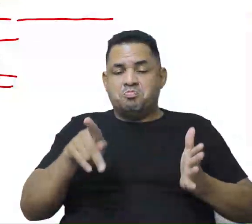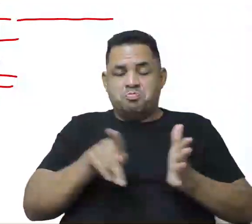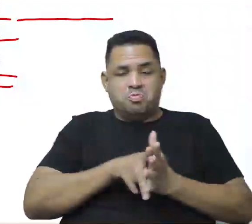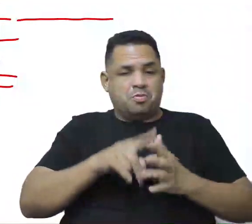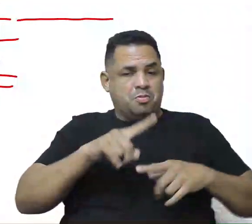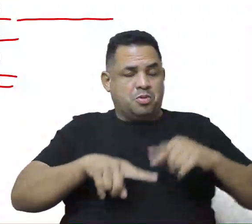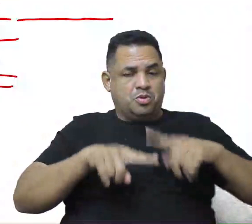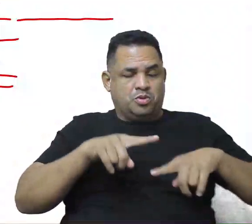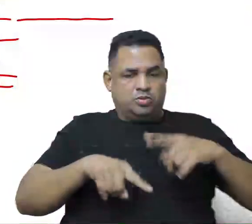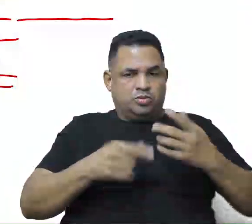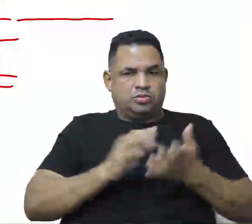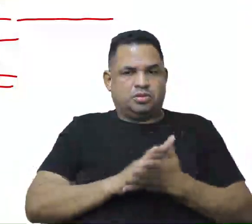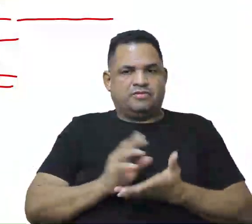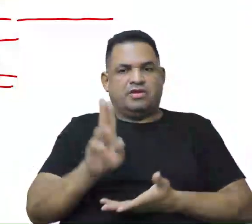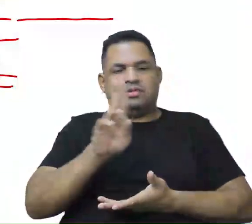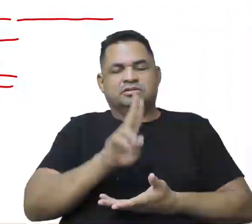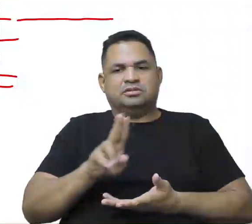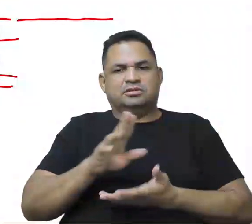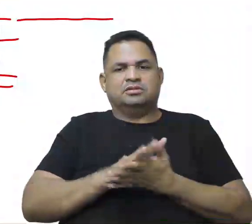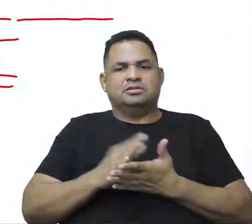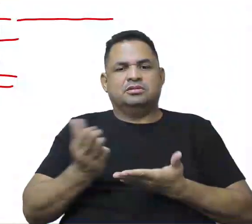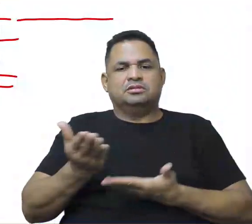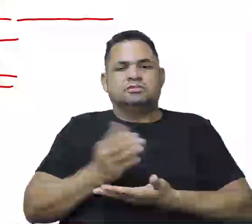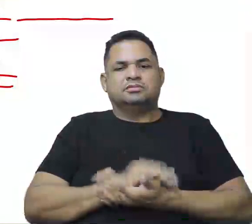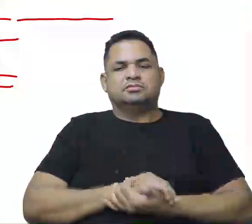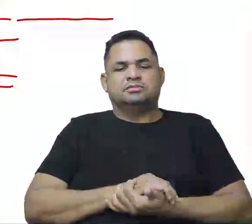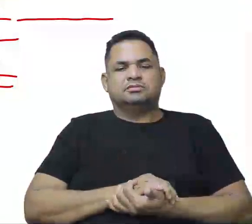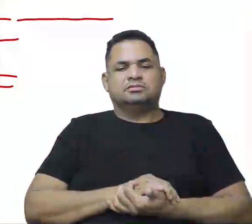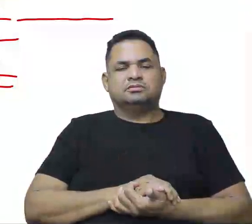vai consumir, né? Essa relação